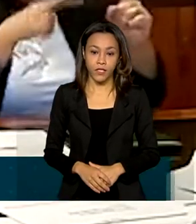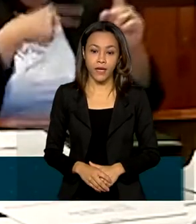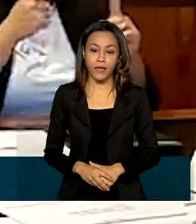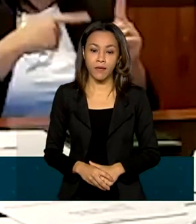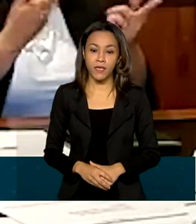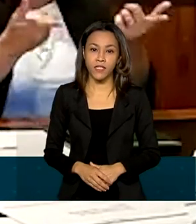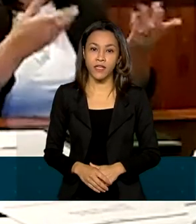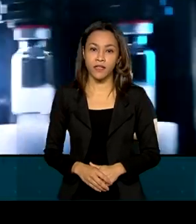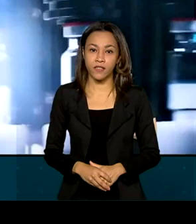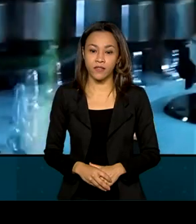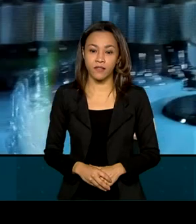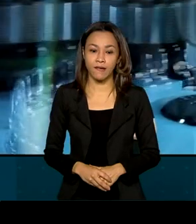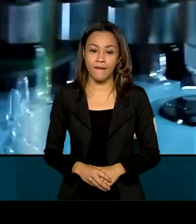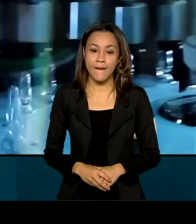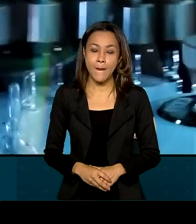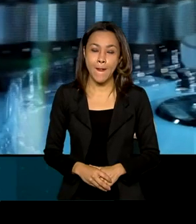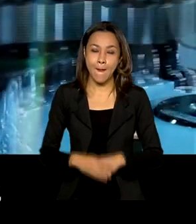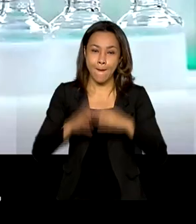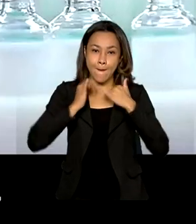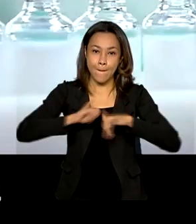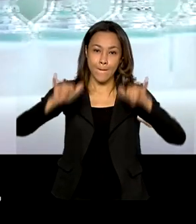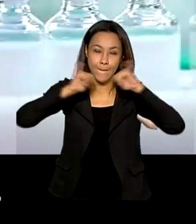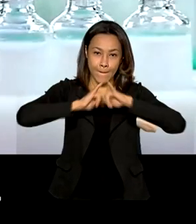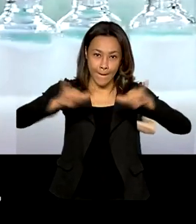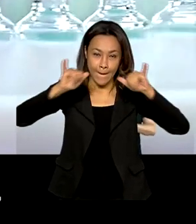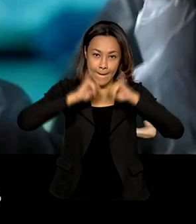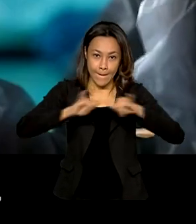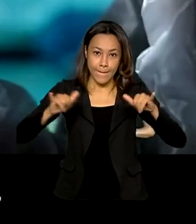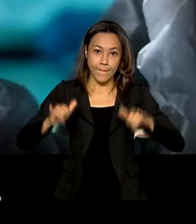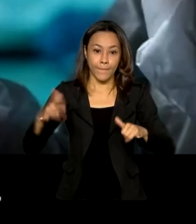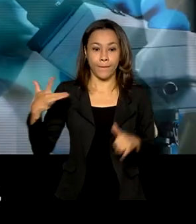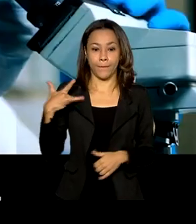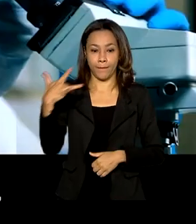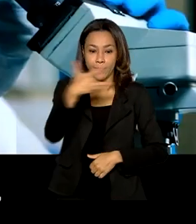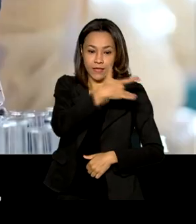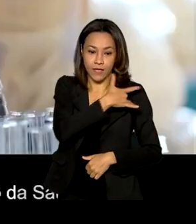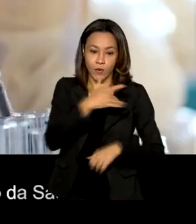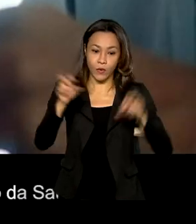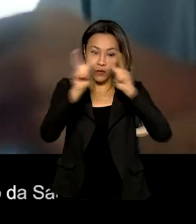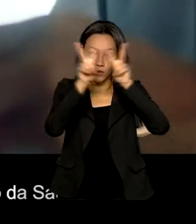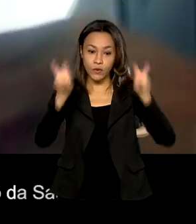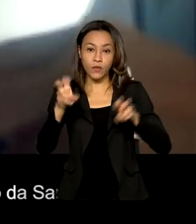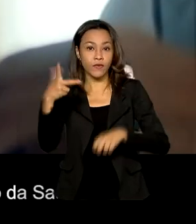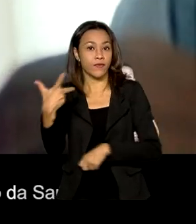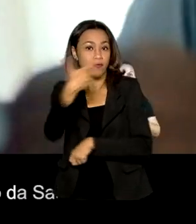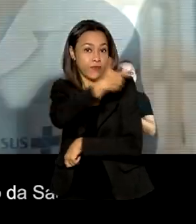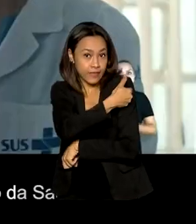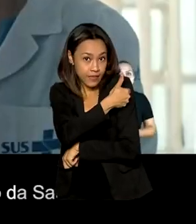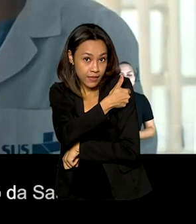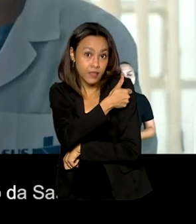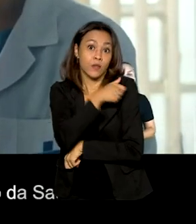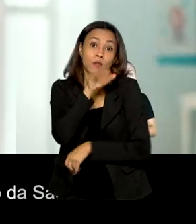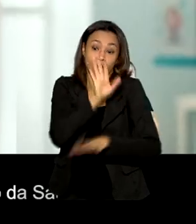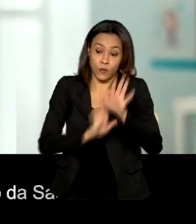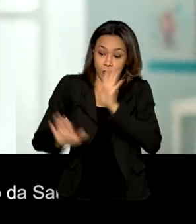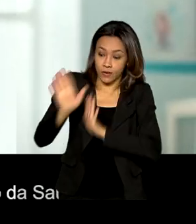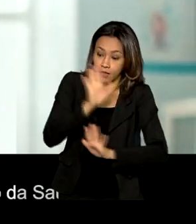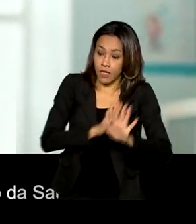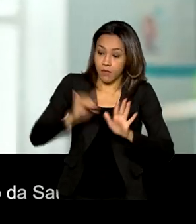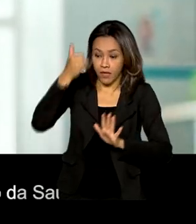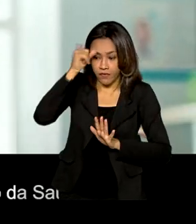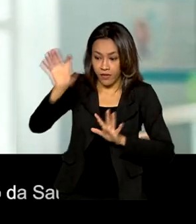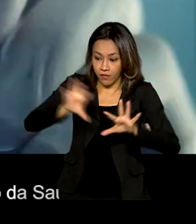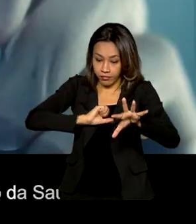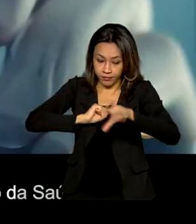estão, portanto, nesse fronte. E a campanha do Ministério da Saúde sobre a vacinação contra a Covid e a importância dos cuidados para evitar a